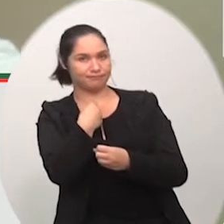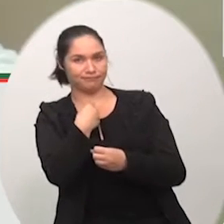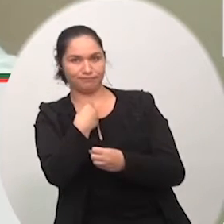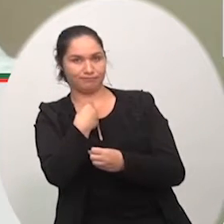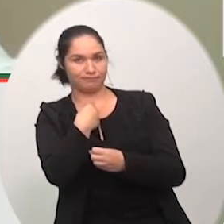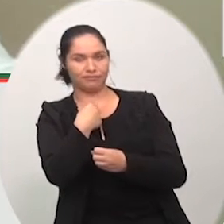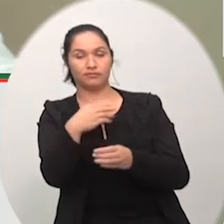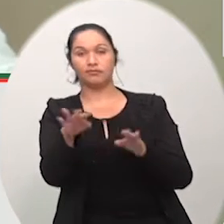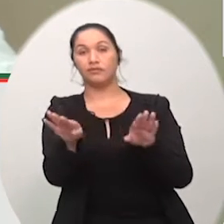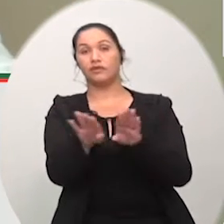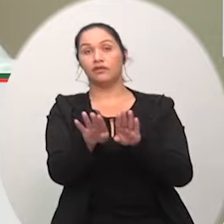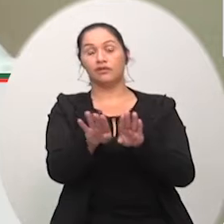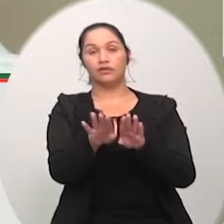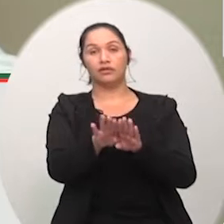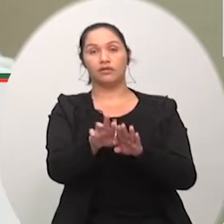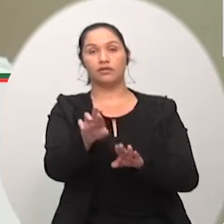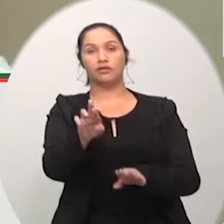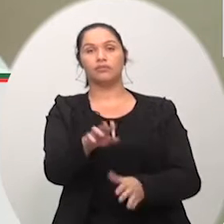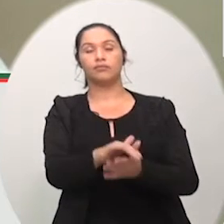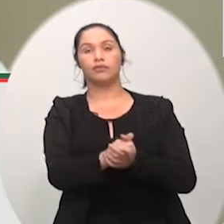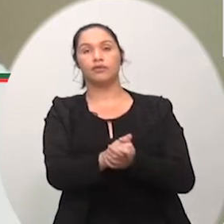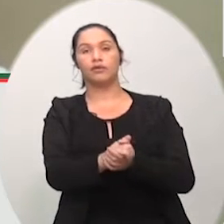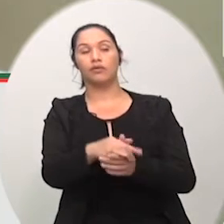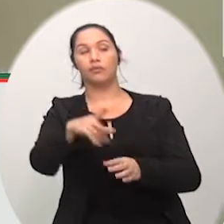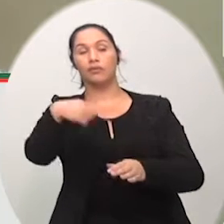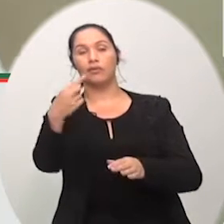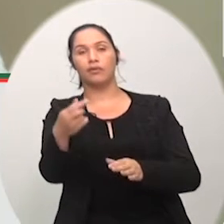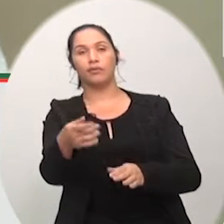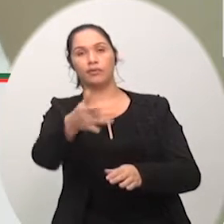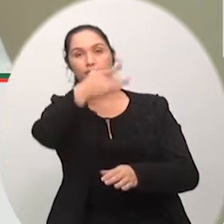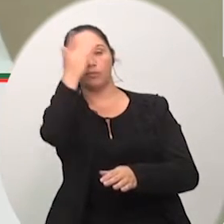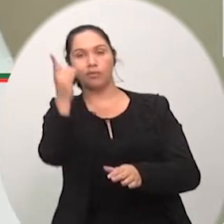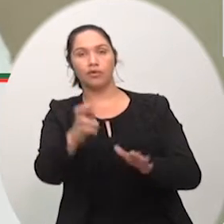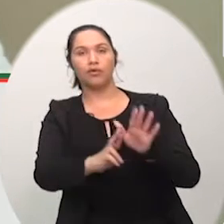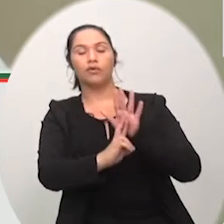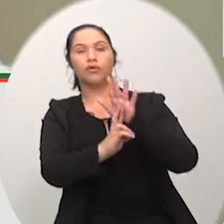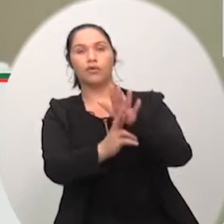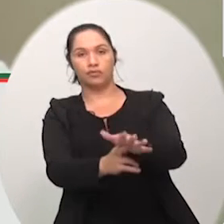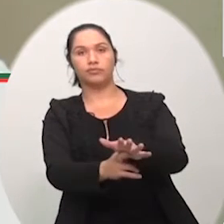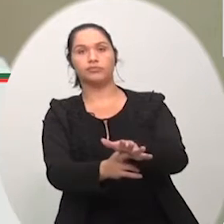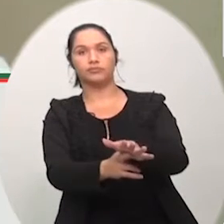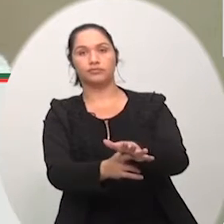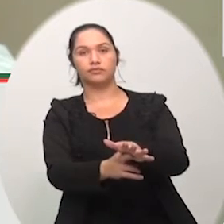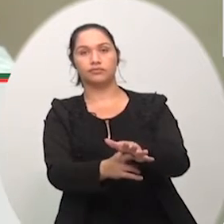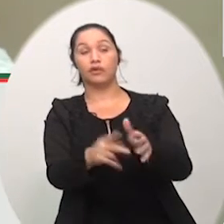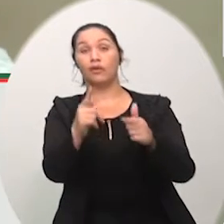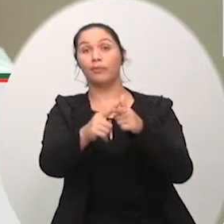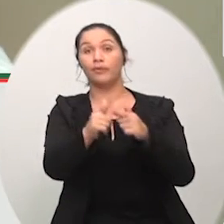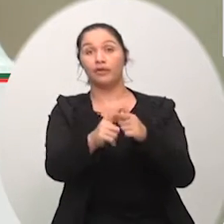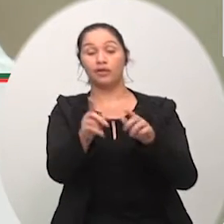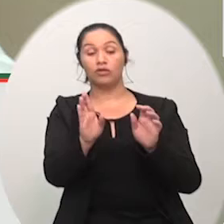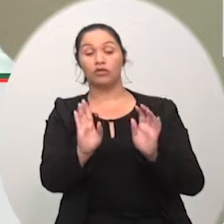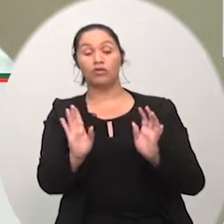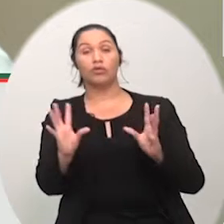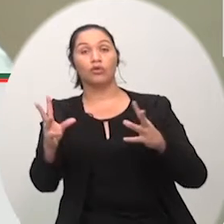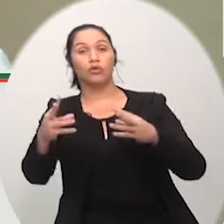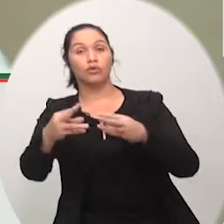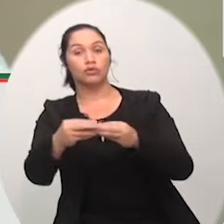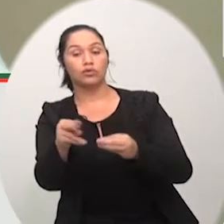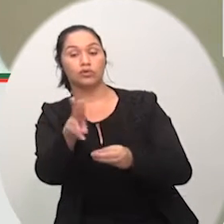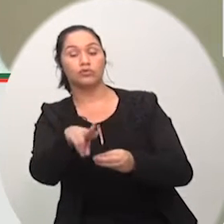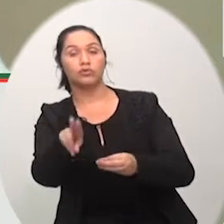todo o segmento das rodovias porque nós na época estávamos lá os vereadores e nós colocamos ele como representante